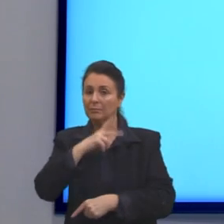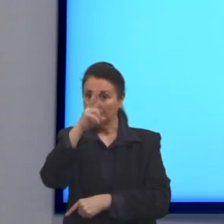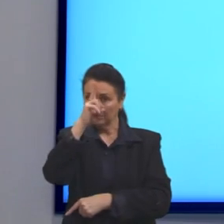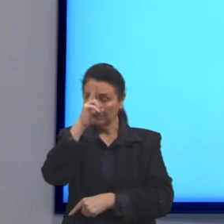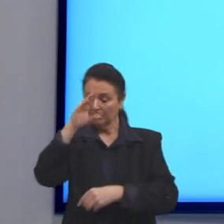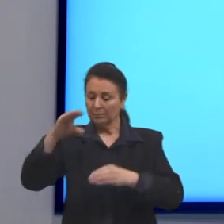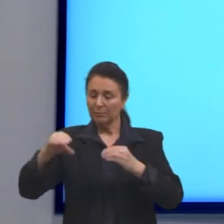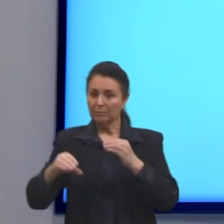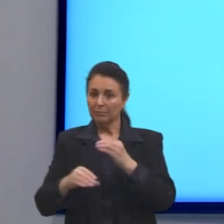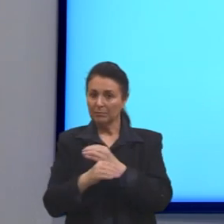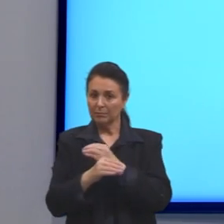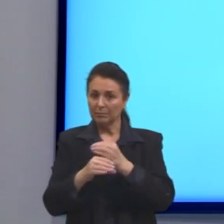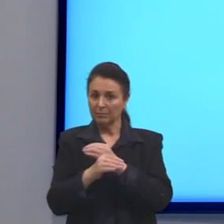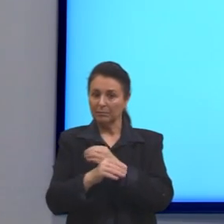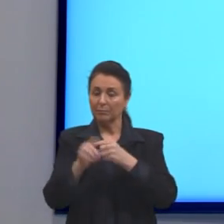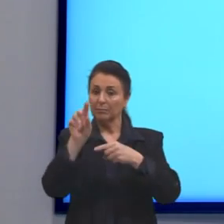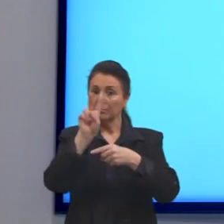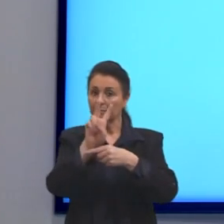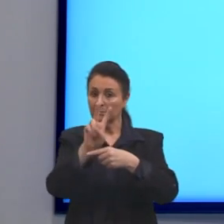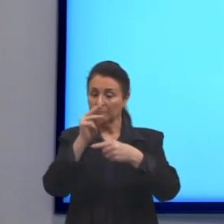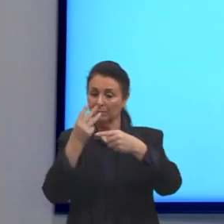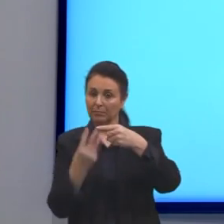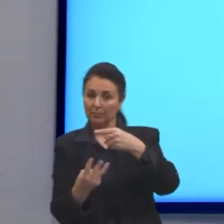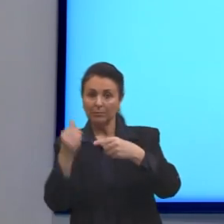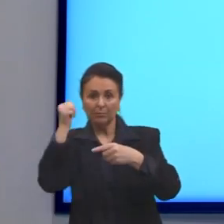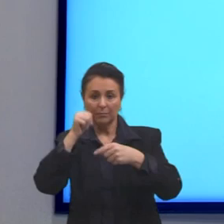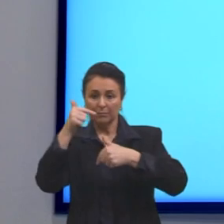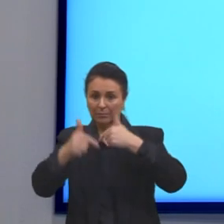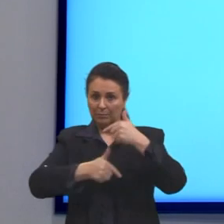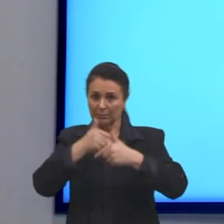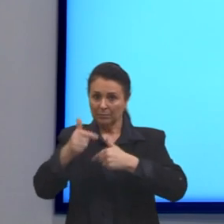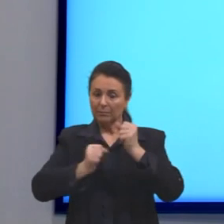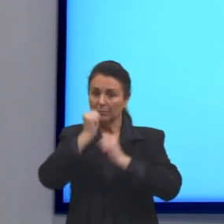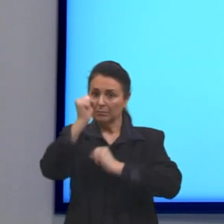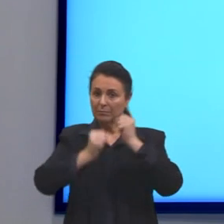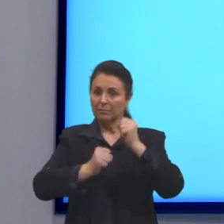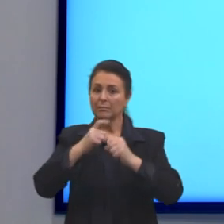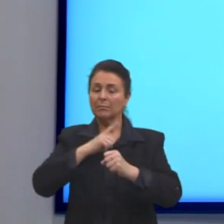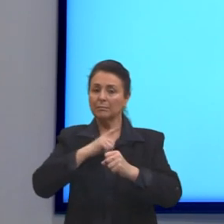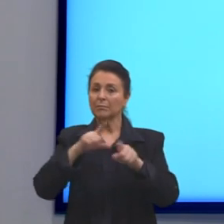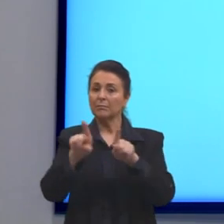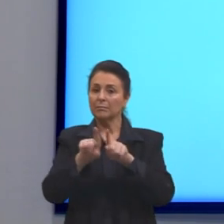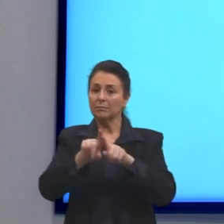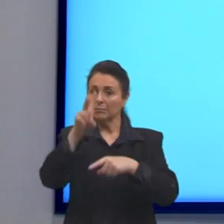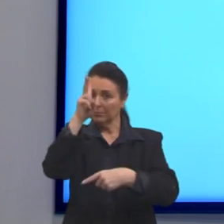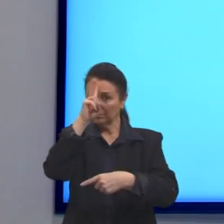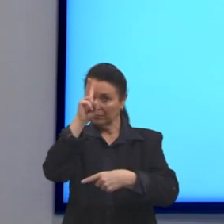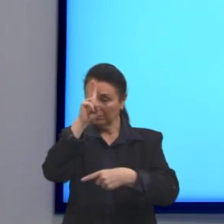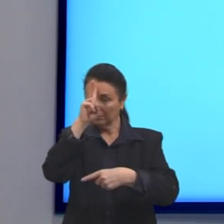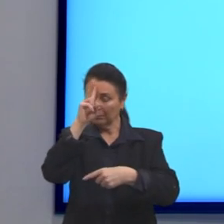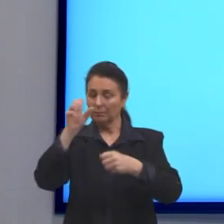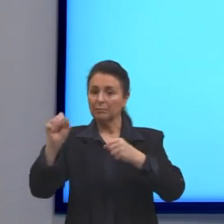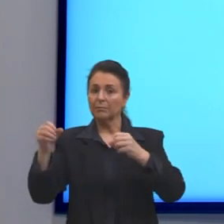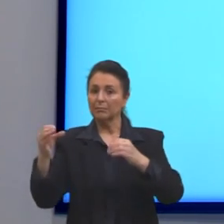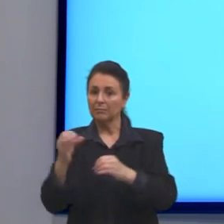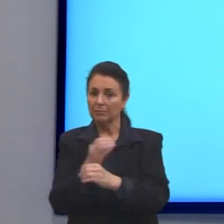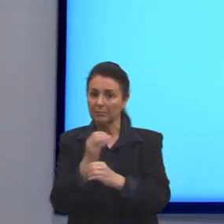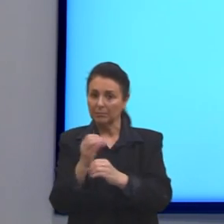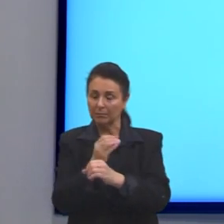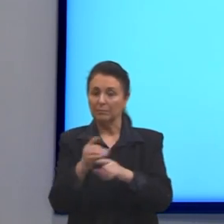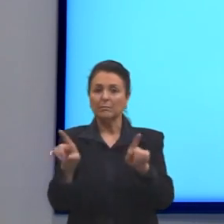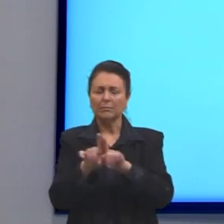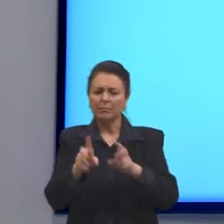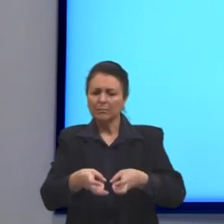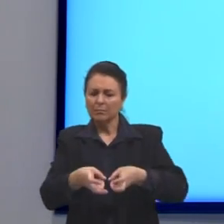enquanto 2 terços das mulheres que trabalham na empresa tem o ensino médio completo. Constatou-se também